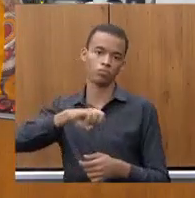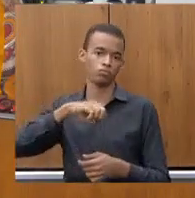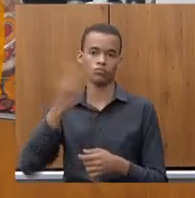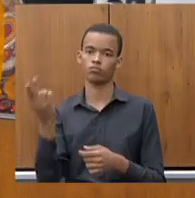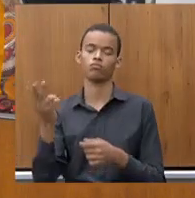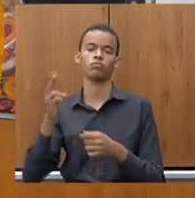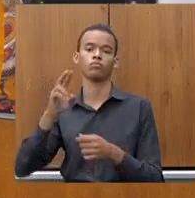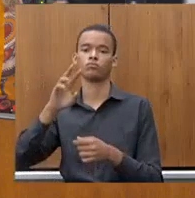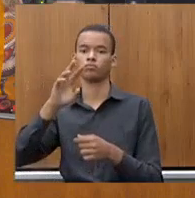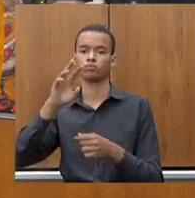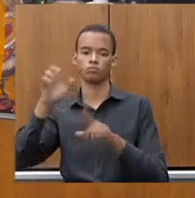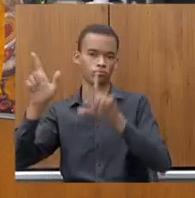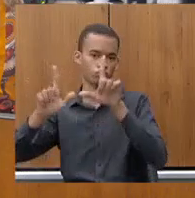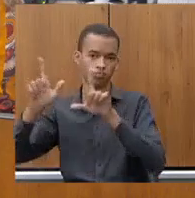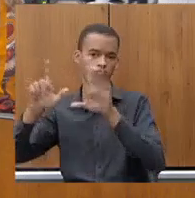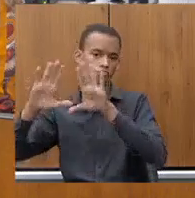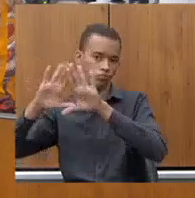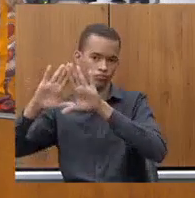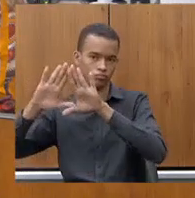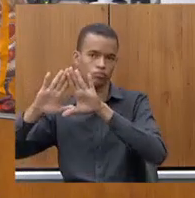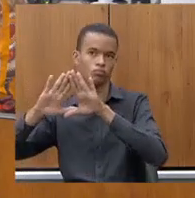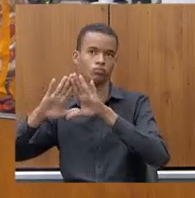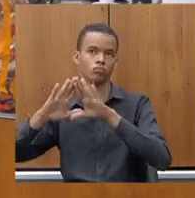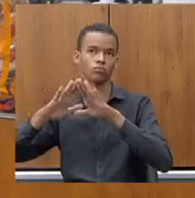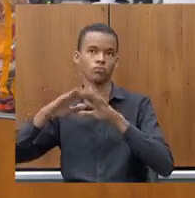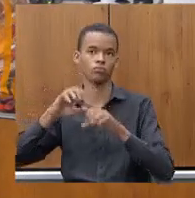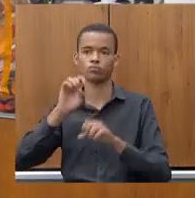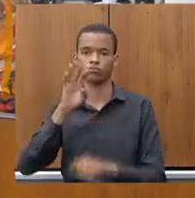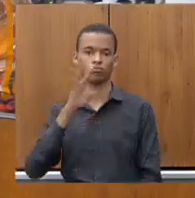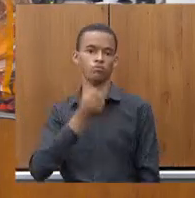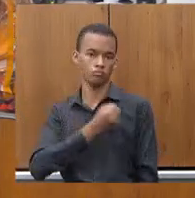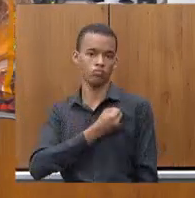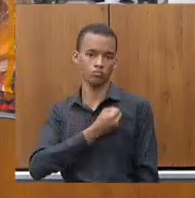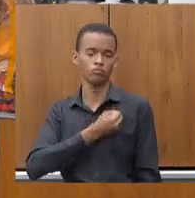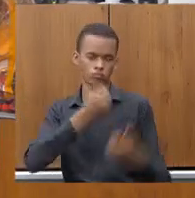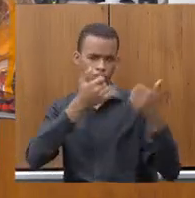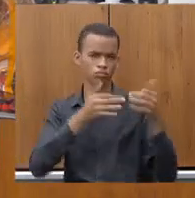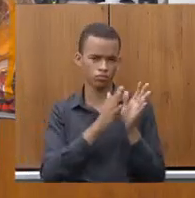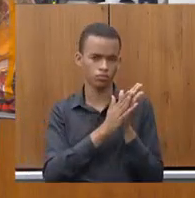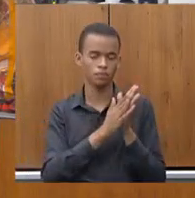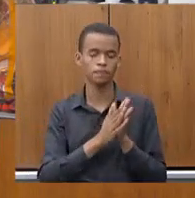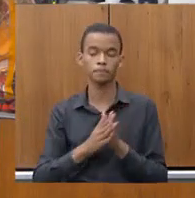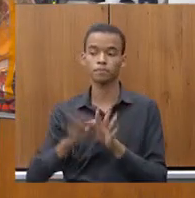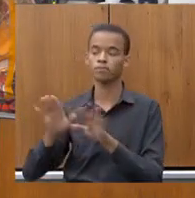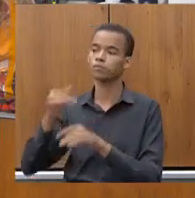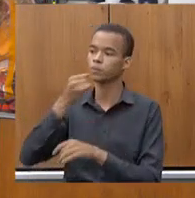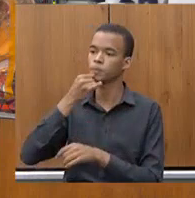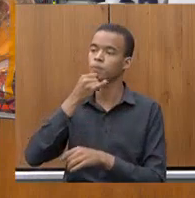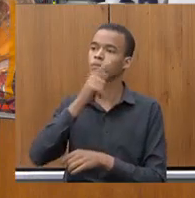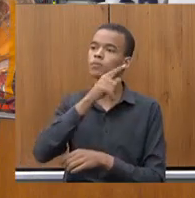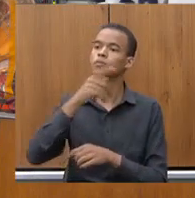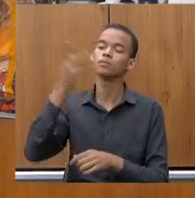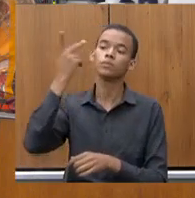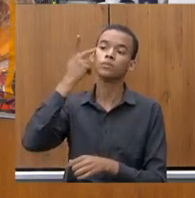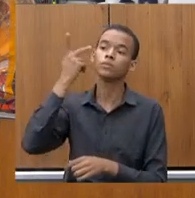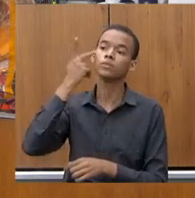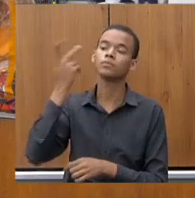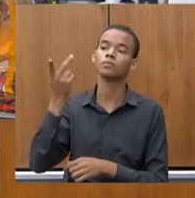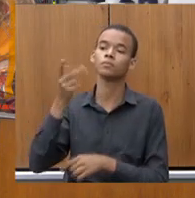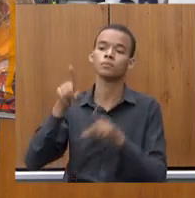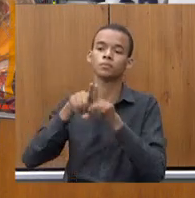Assembleia sim a gente pode perceber que por exemplo a empresa de gás de São Paulo do Rio depois de